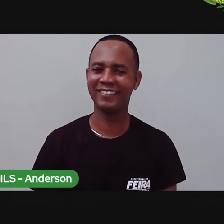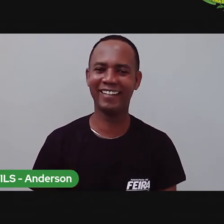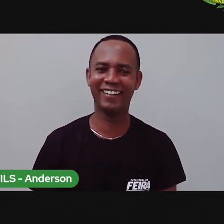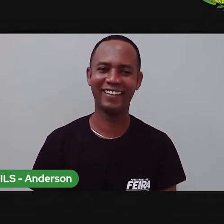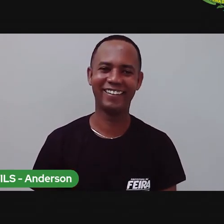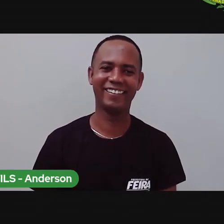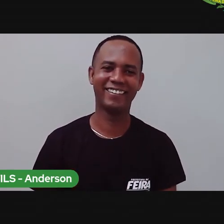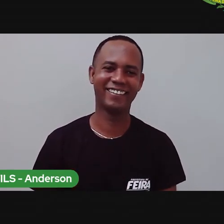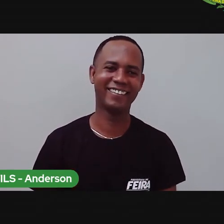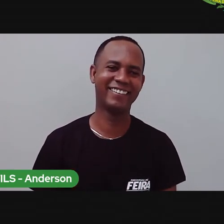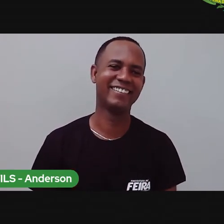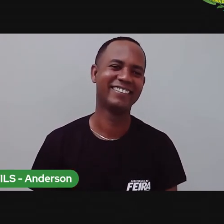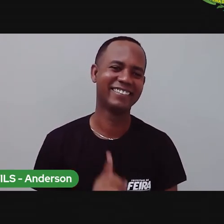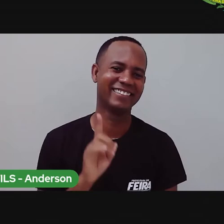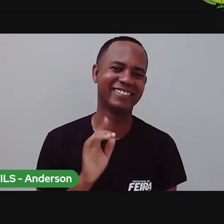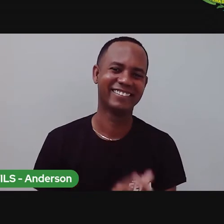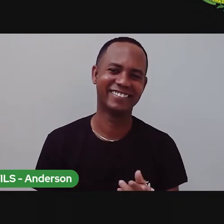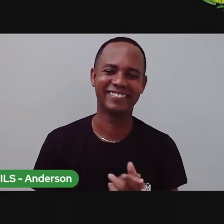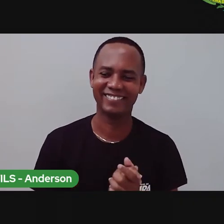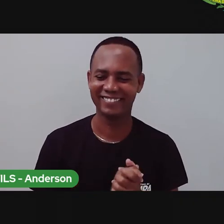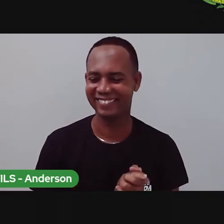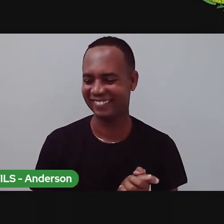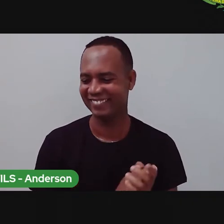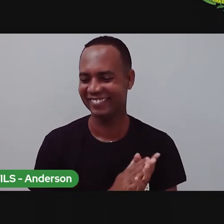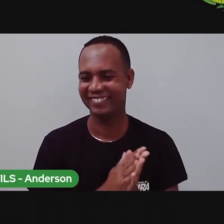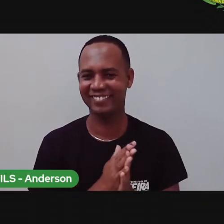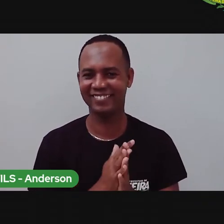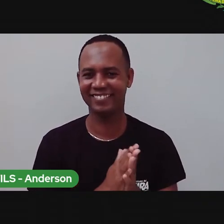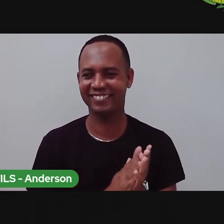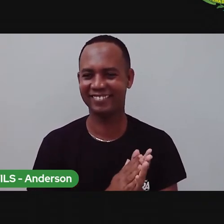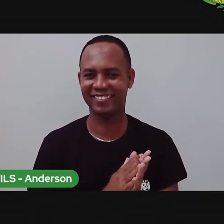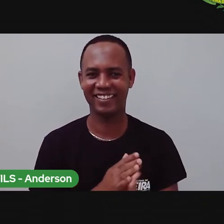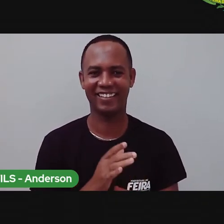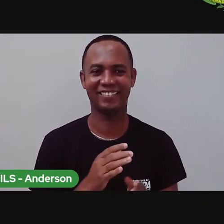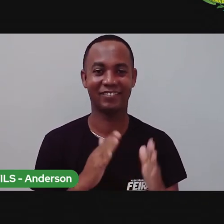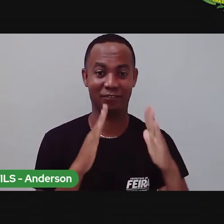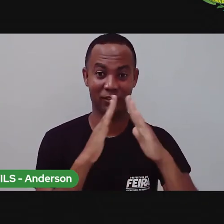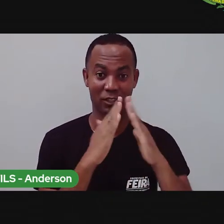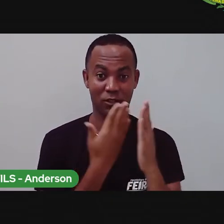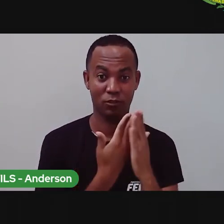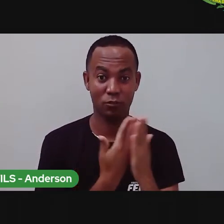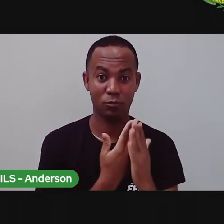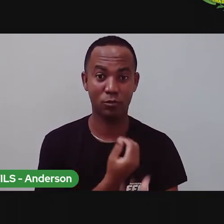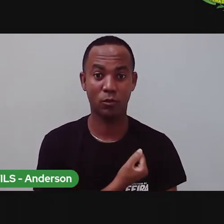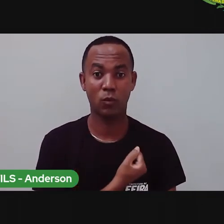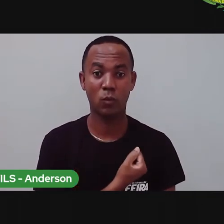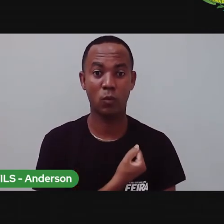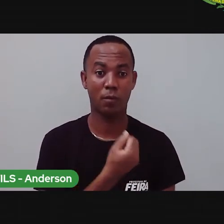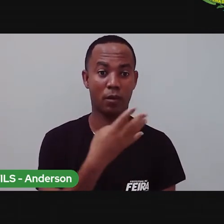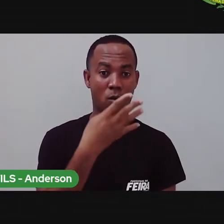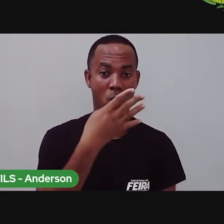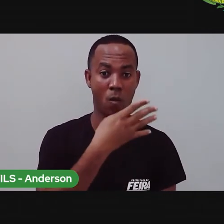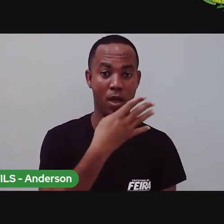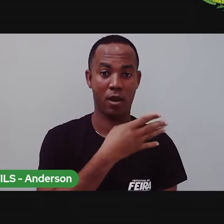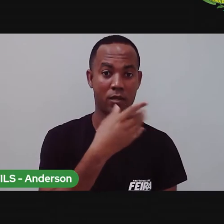tô se meia no discórdia, que é água da Pro. Tá? Vamos lá. Nossa aula de número 42,